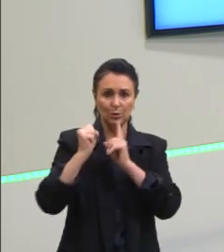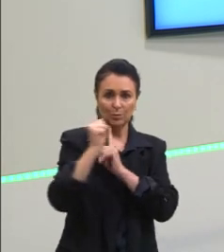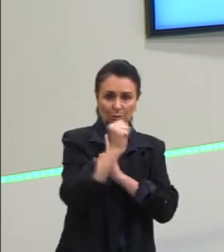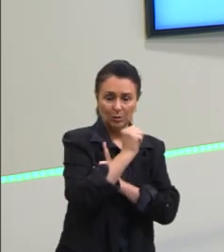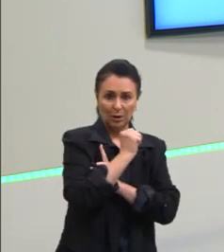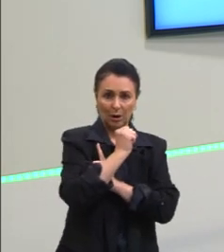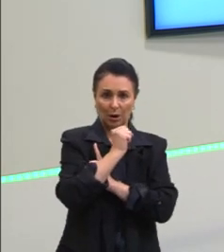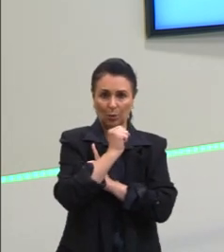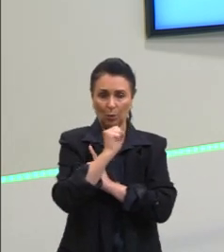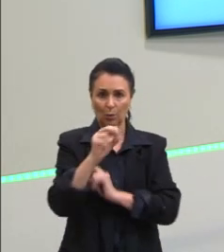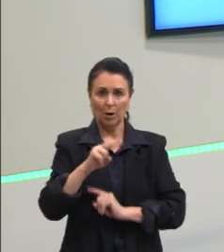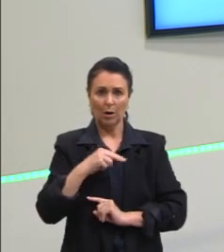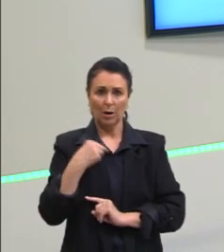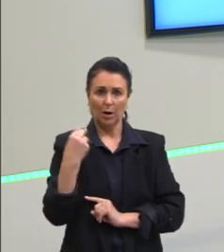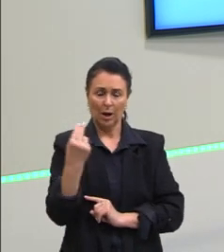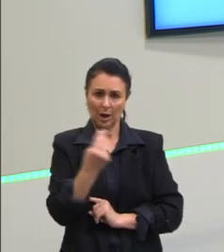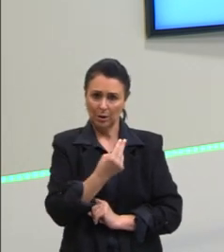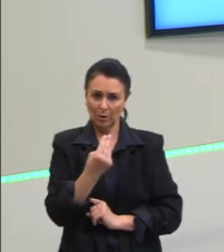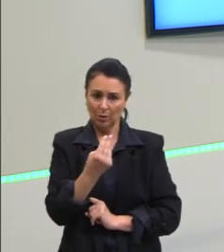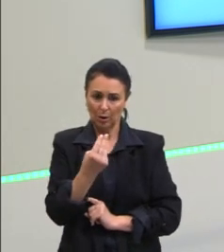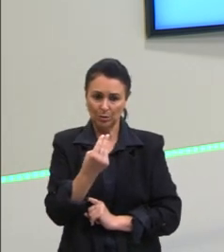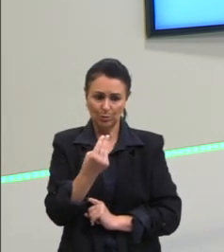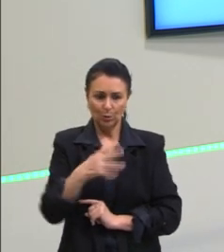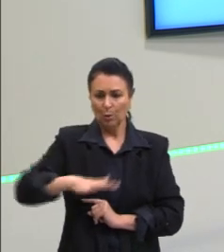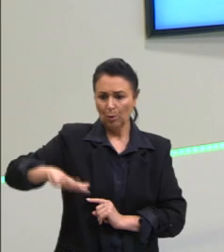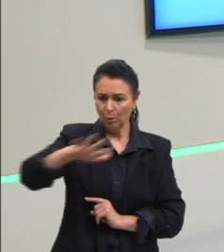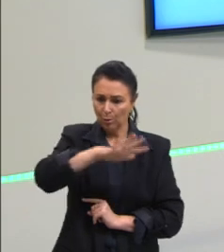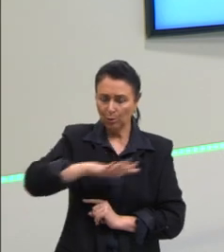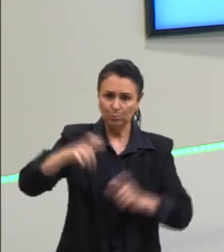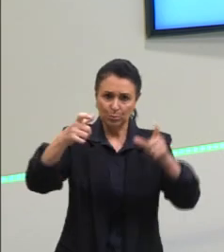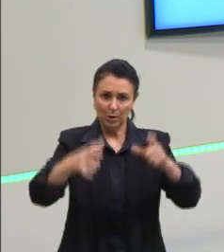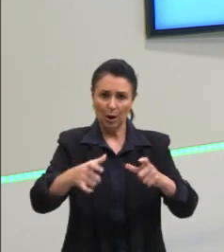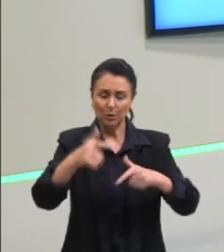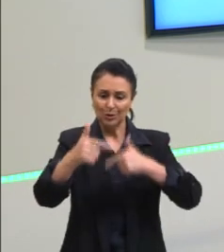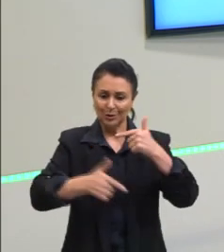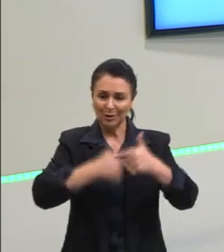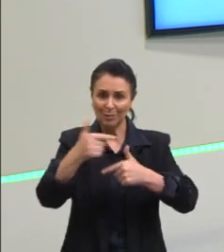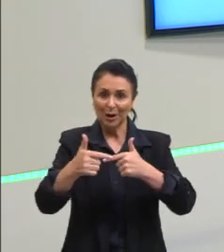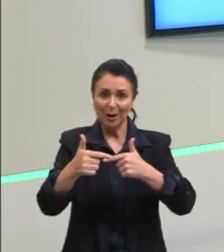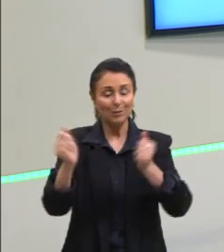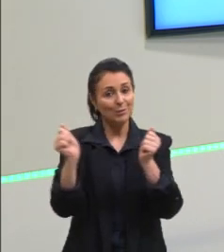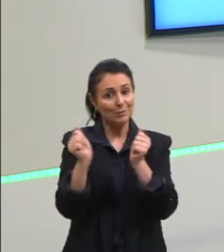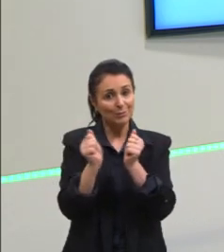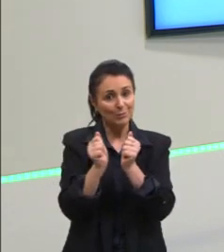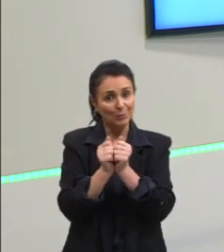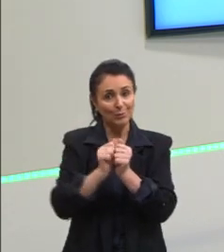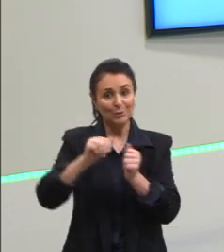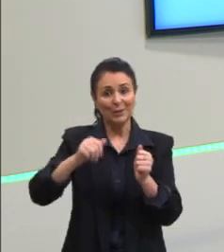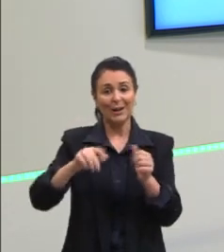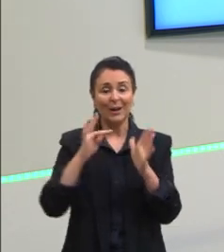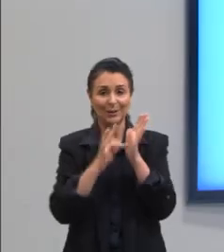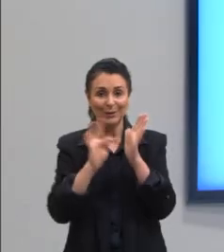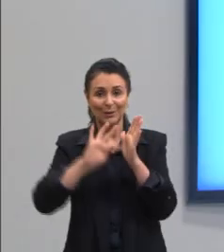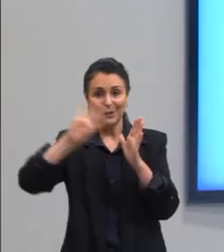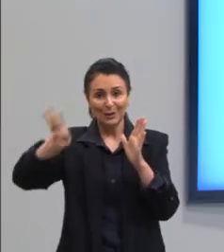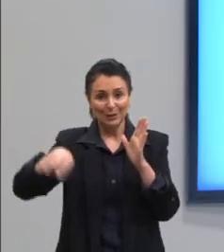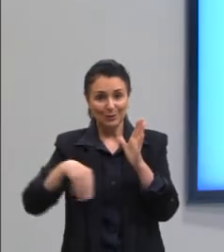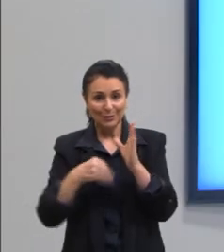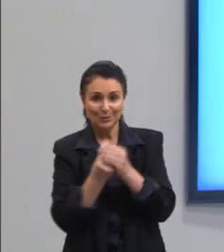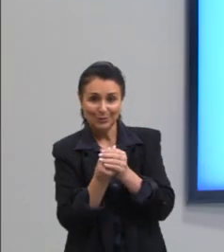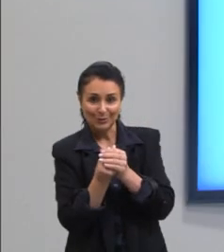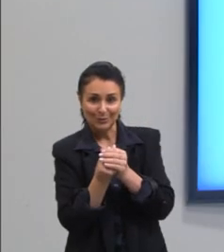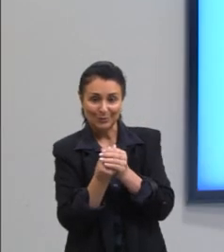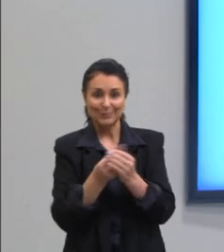local que a gente trabalha, enfim, é associada à teoria dos conjuntos, então. Continuando,